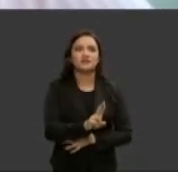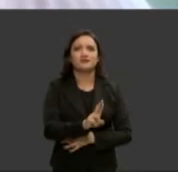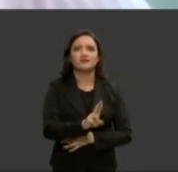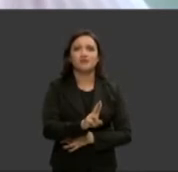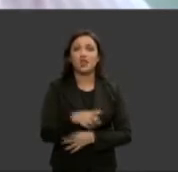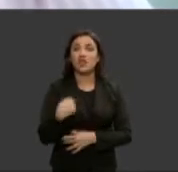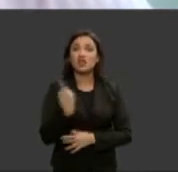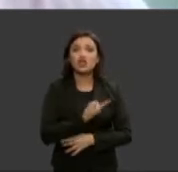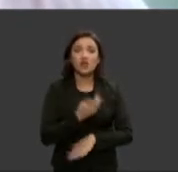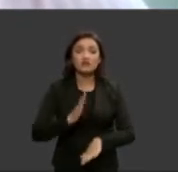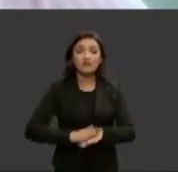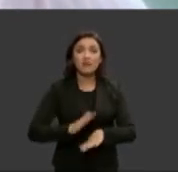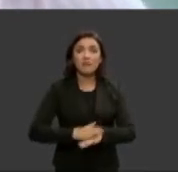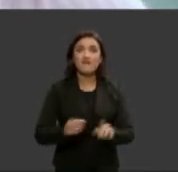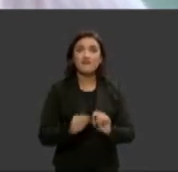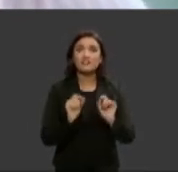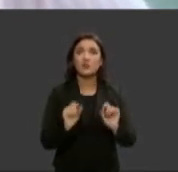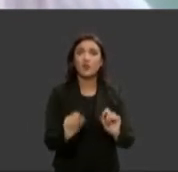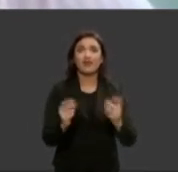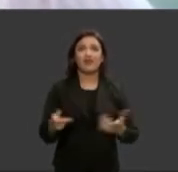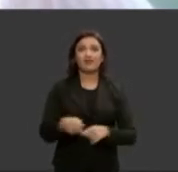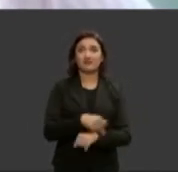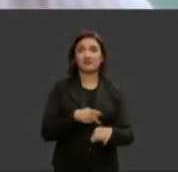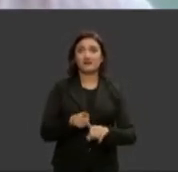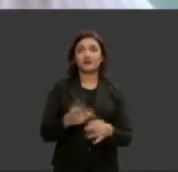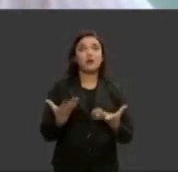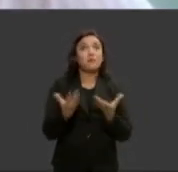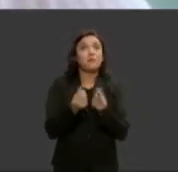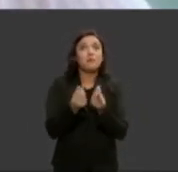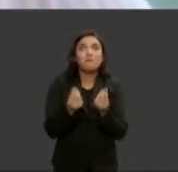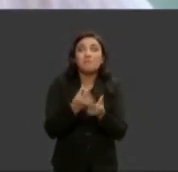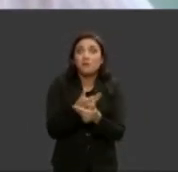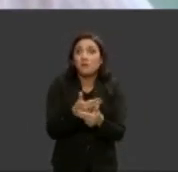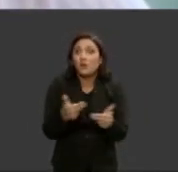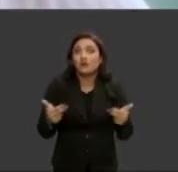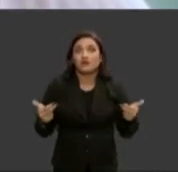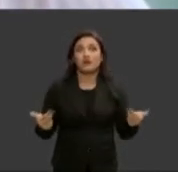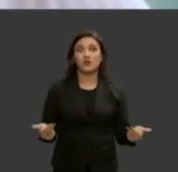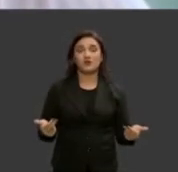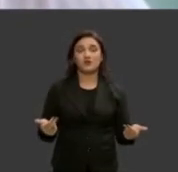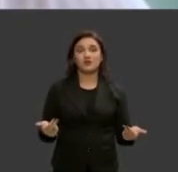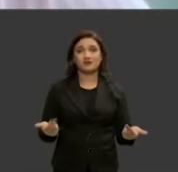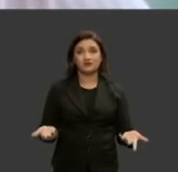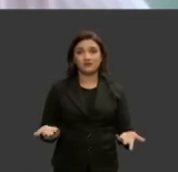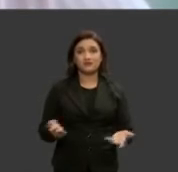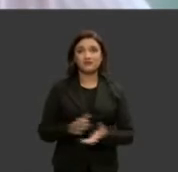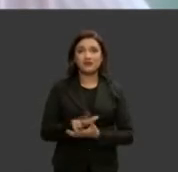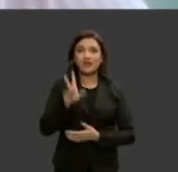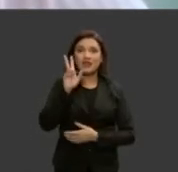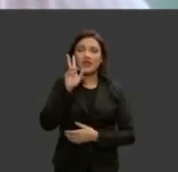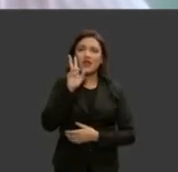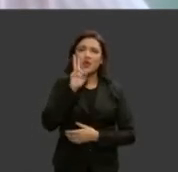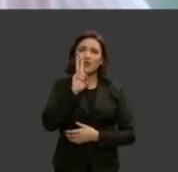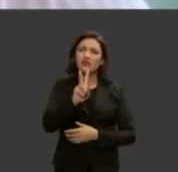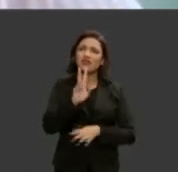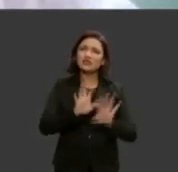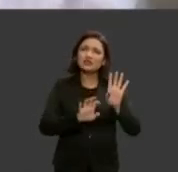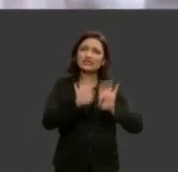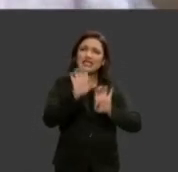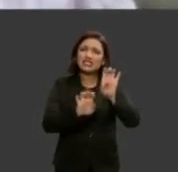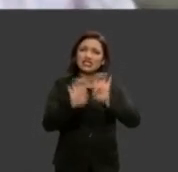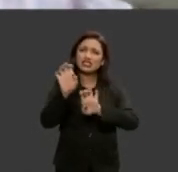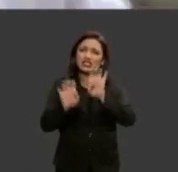temos para fazer nesta nação tanta coisa gente tanta coisa quando eu vejo as senhoras falando de números de dados